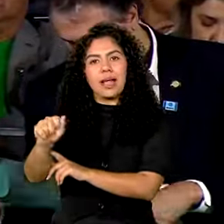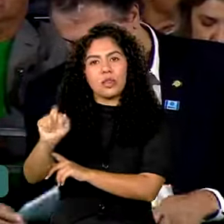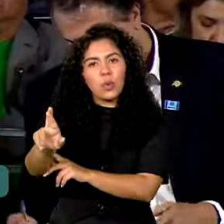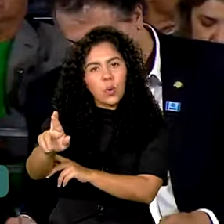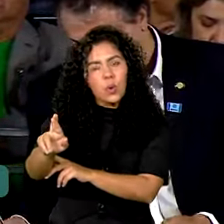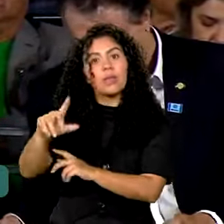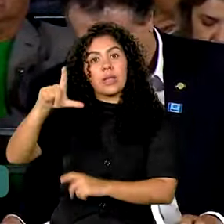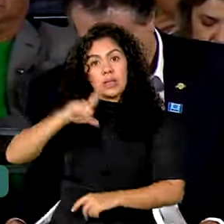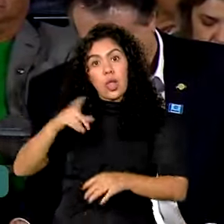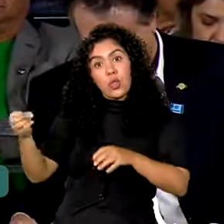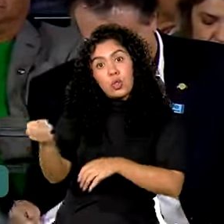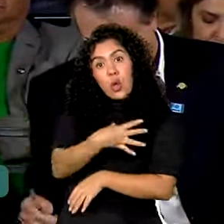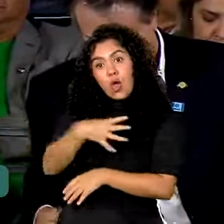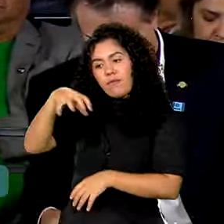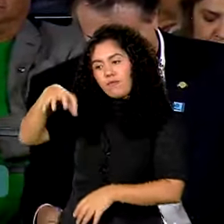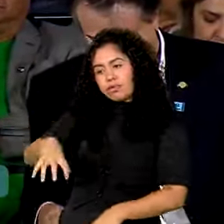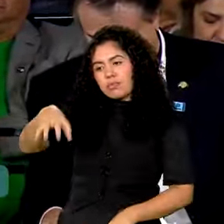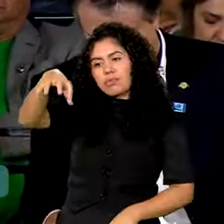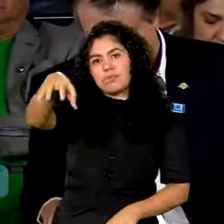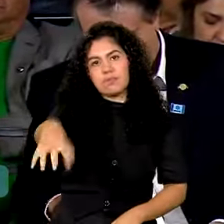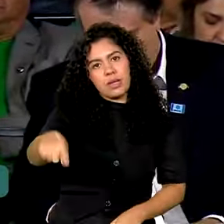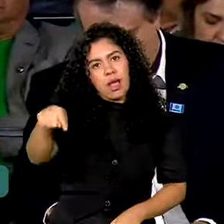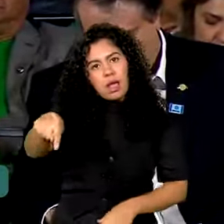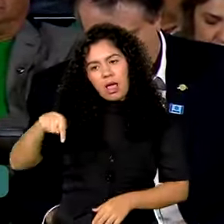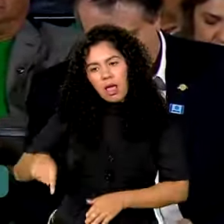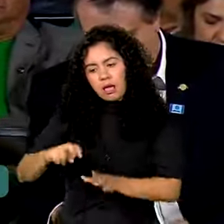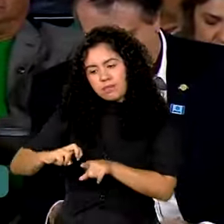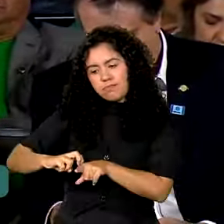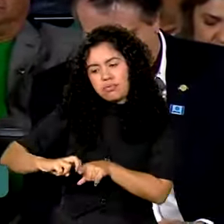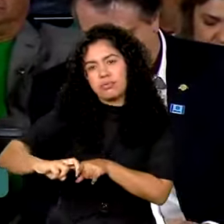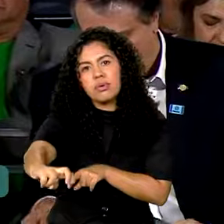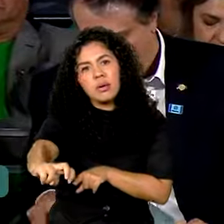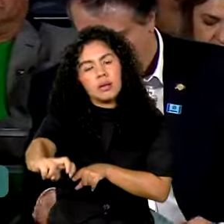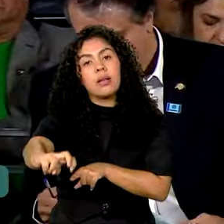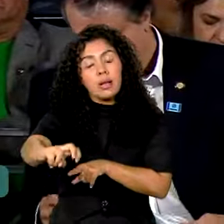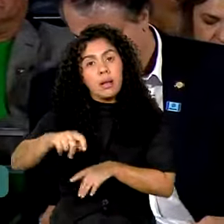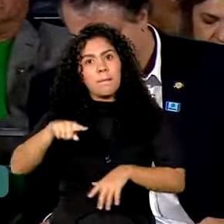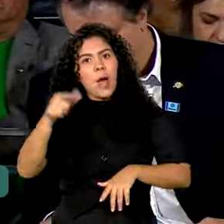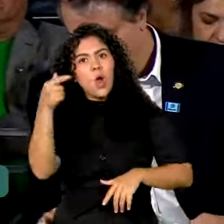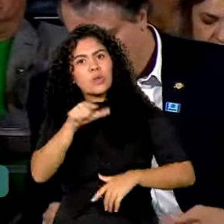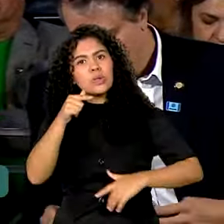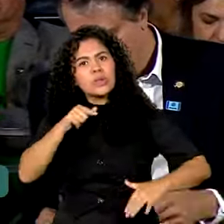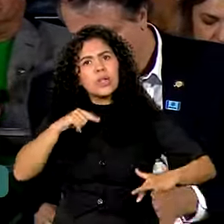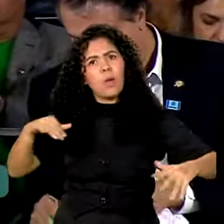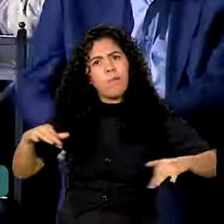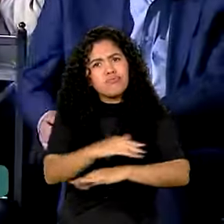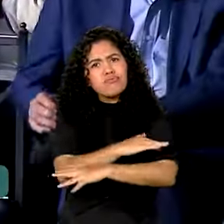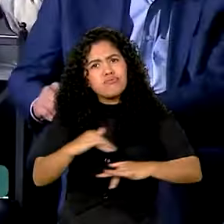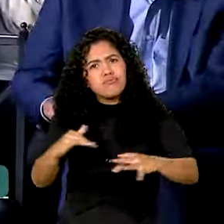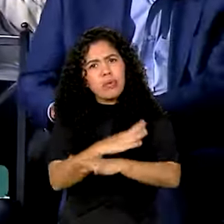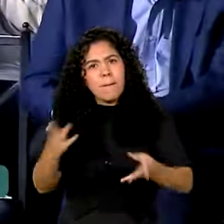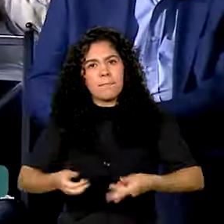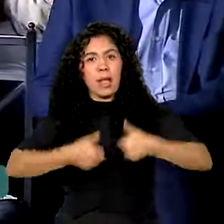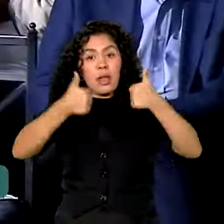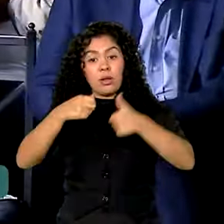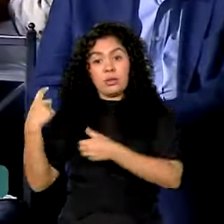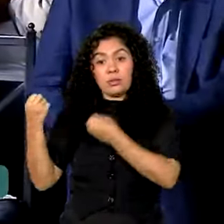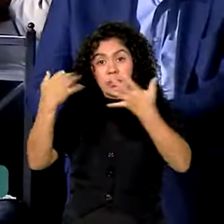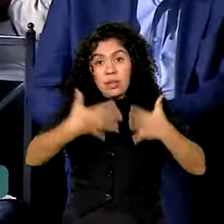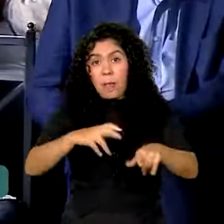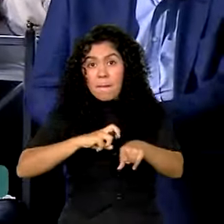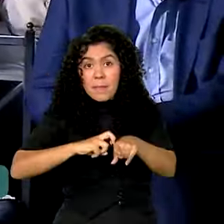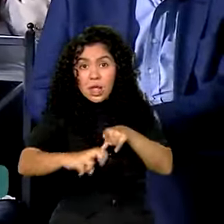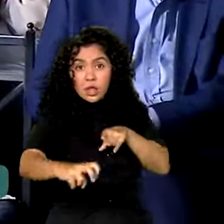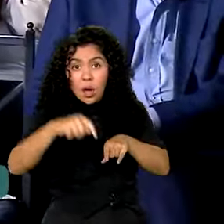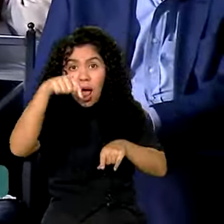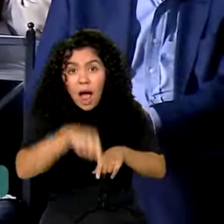Serão duas novas estações para que essa mobilidade aqui possa melhorar. Trazer o metrô para cá